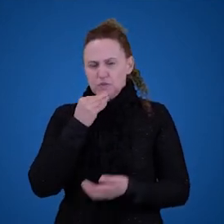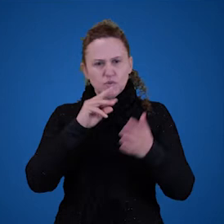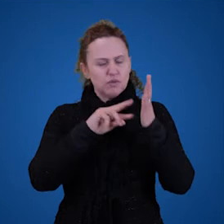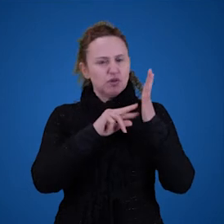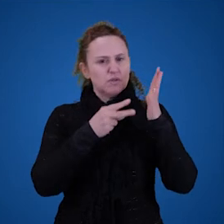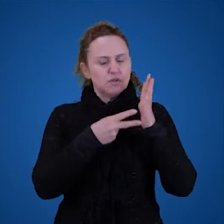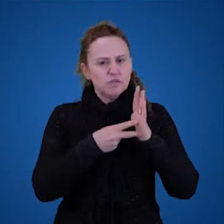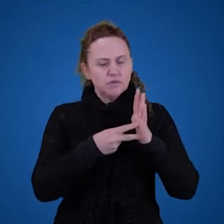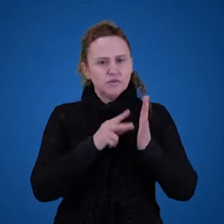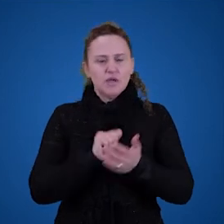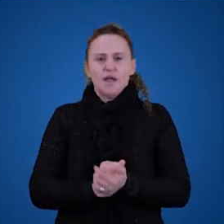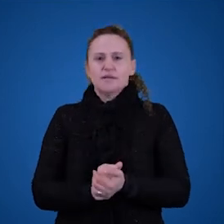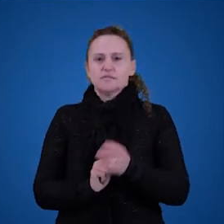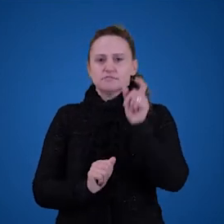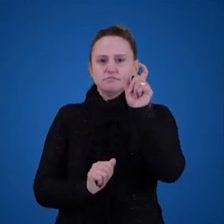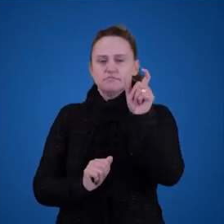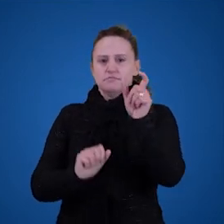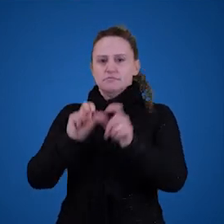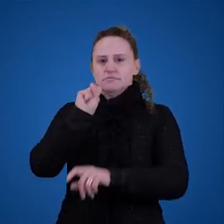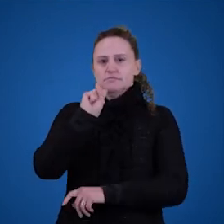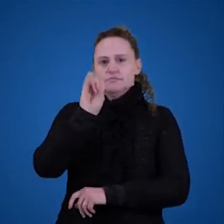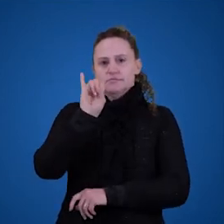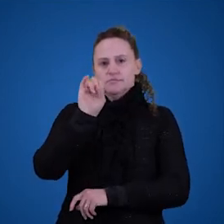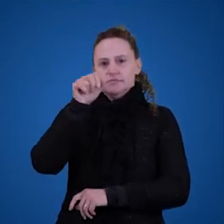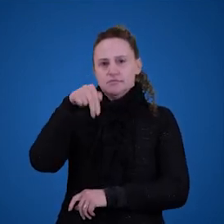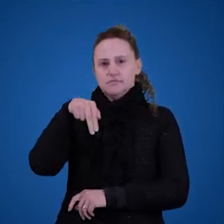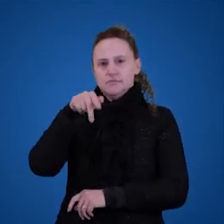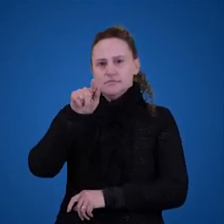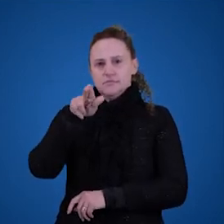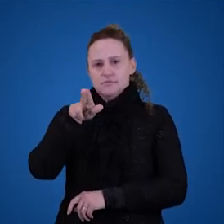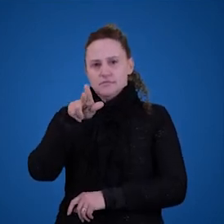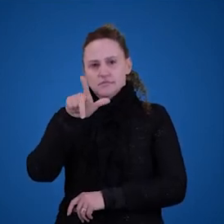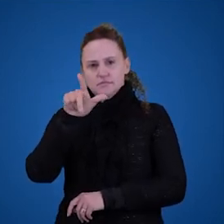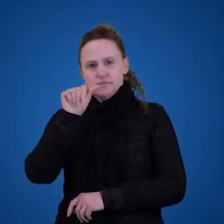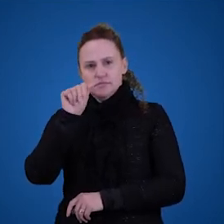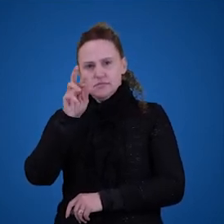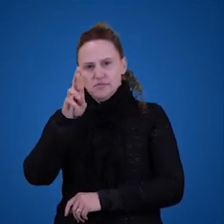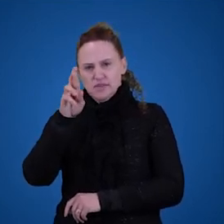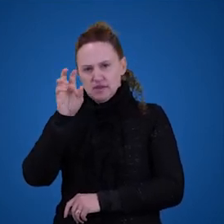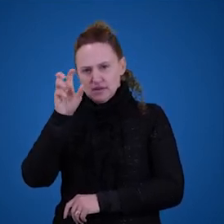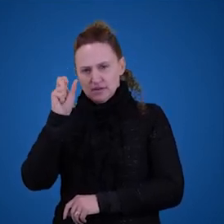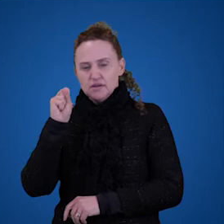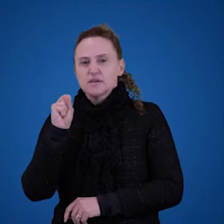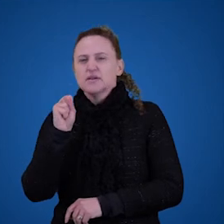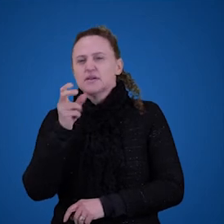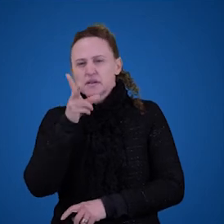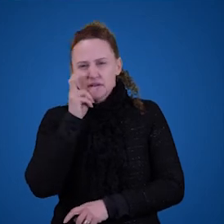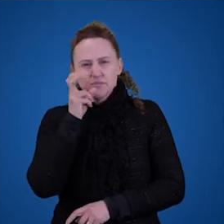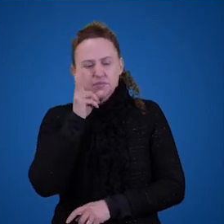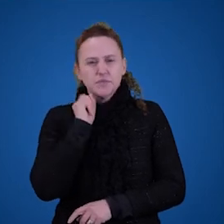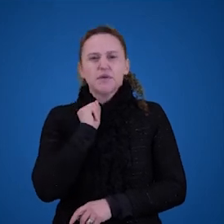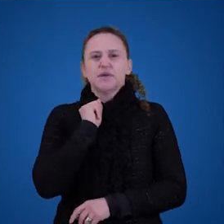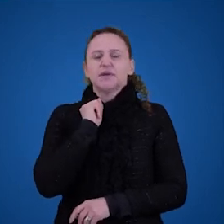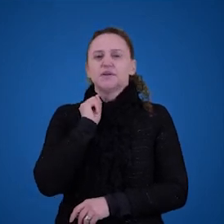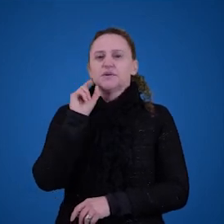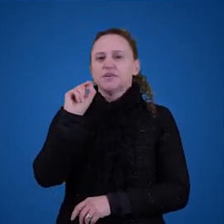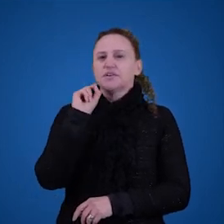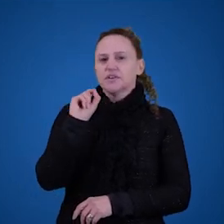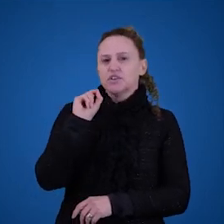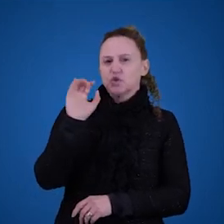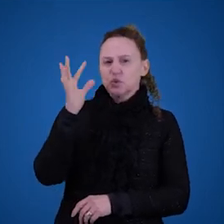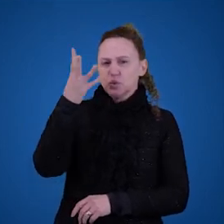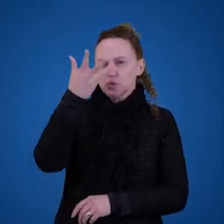mesmo dos termos singulares. Lembre-se que a gente já viu todas as dificuldades da TRS ser aplicadas a todas as